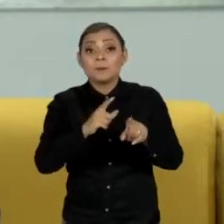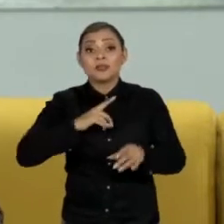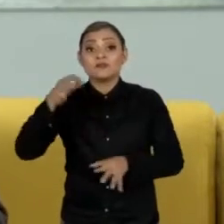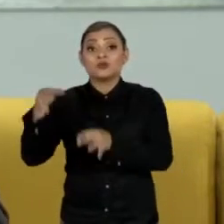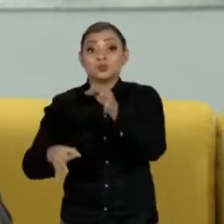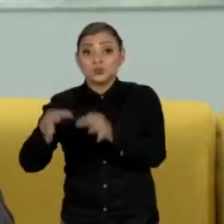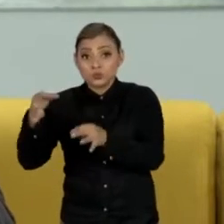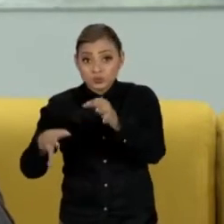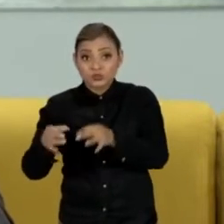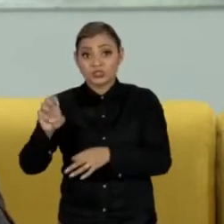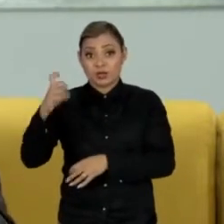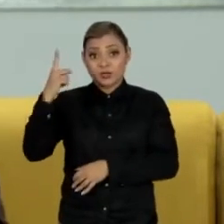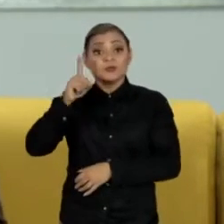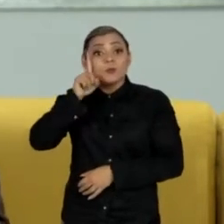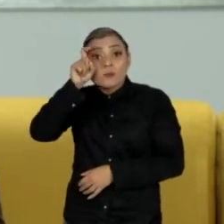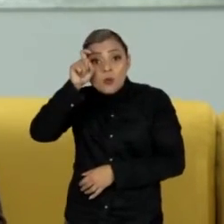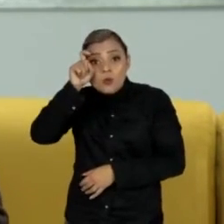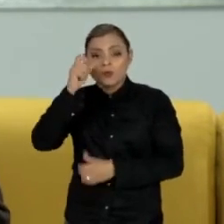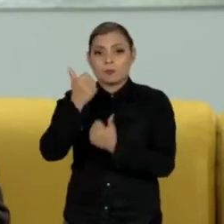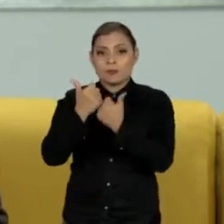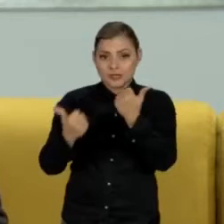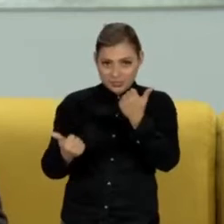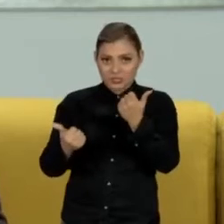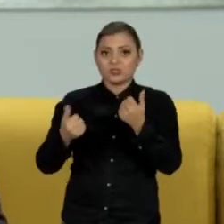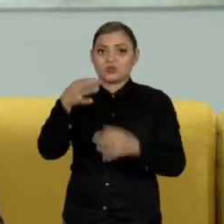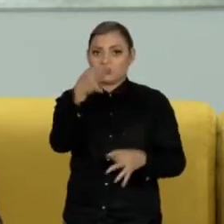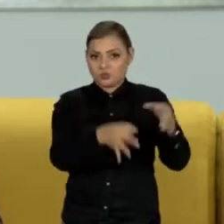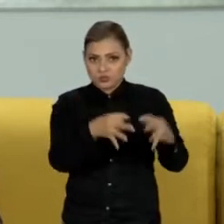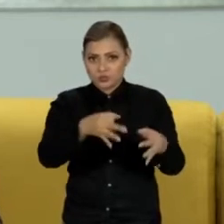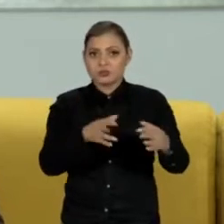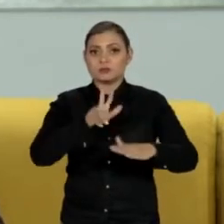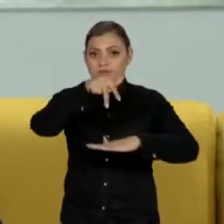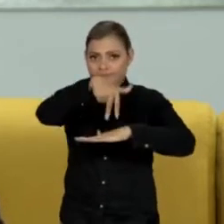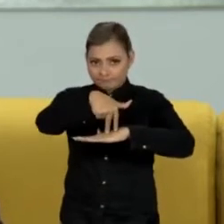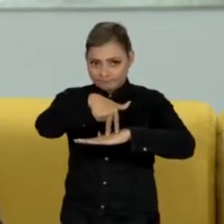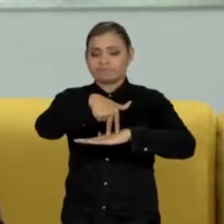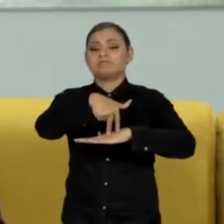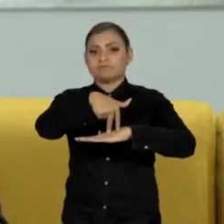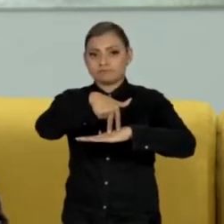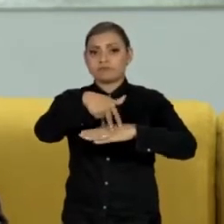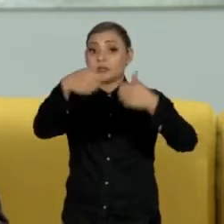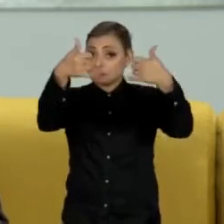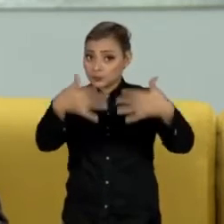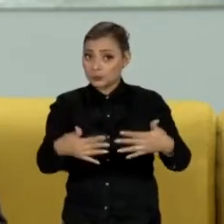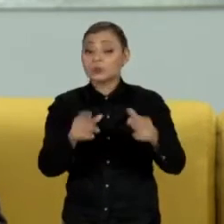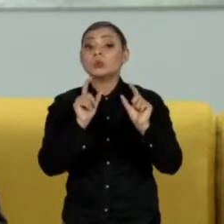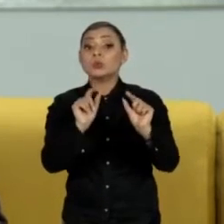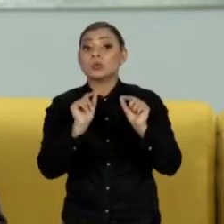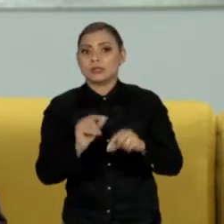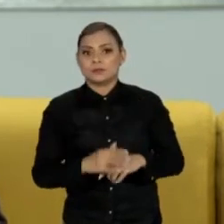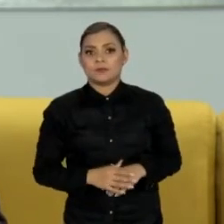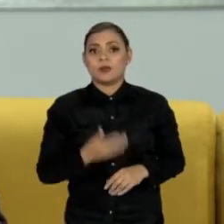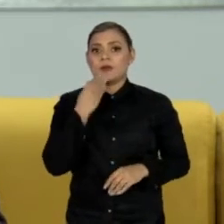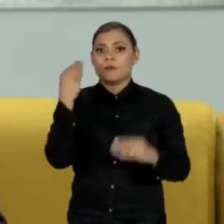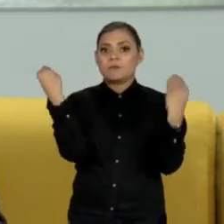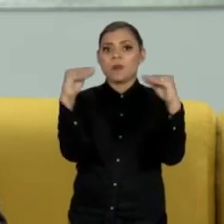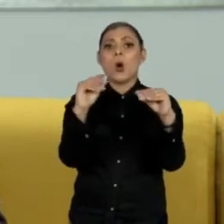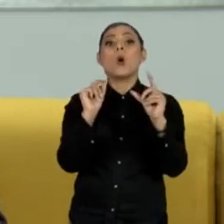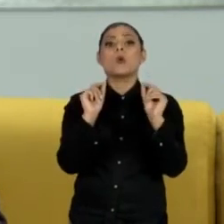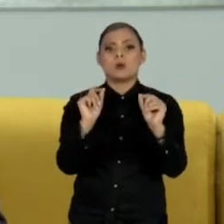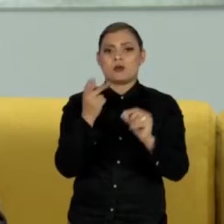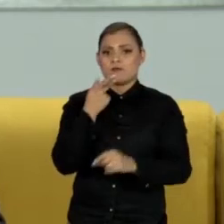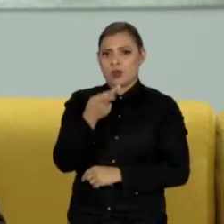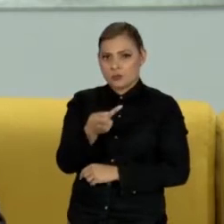ex-juiz Sérgio Moro, o ministro da Justiça e ex-juiz Sérgio Moro. Em nota, ele